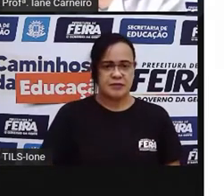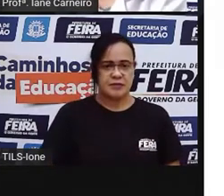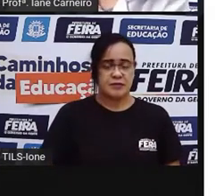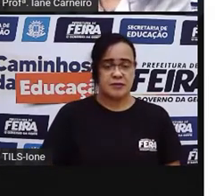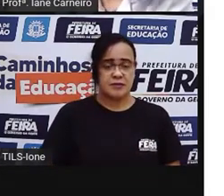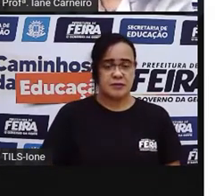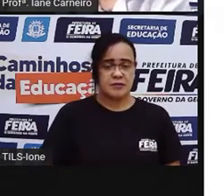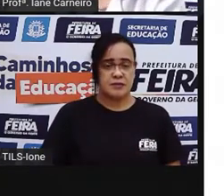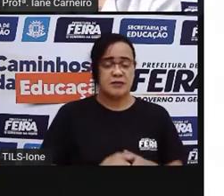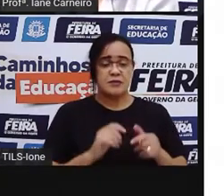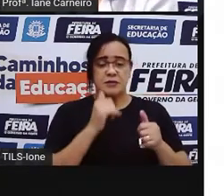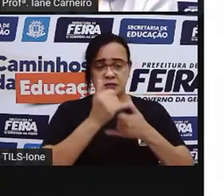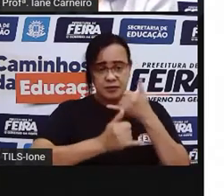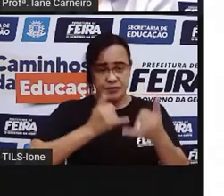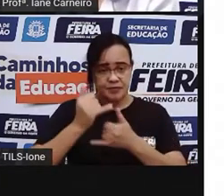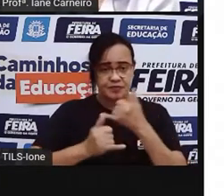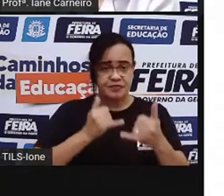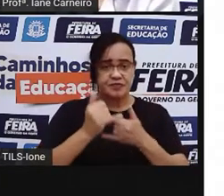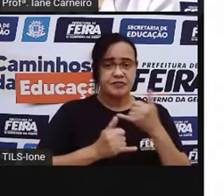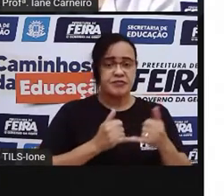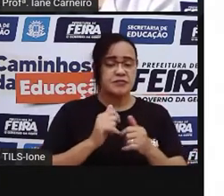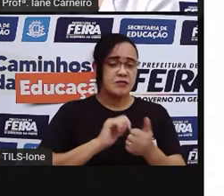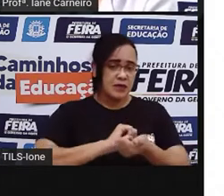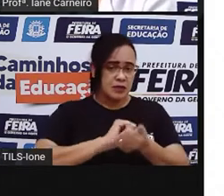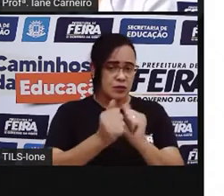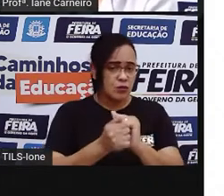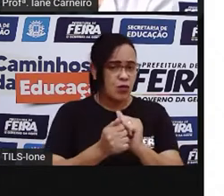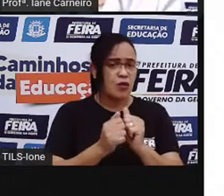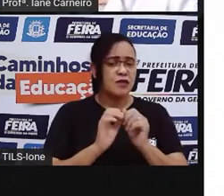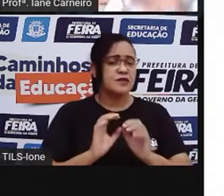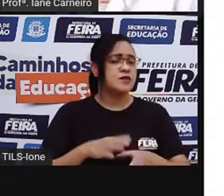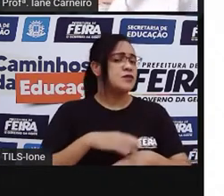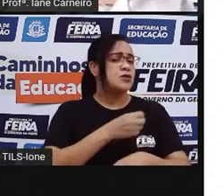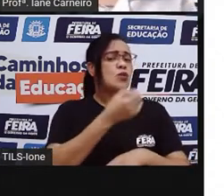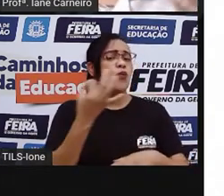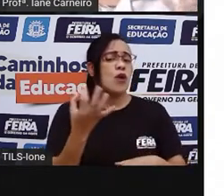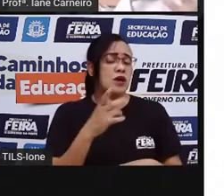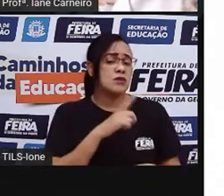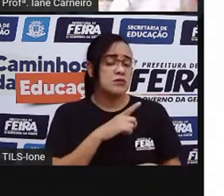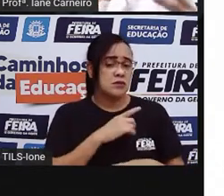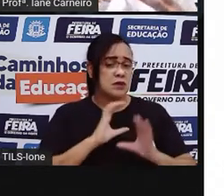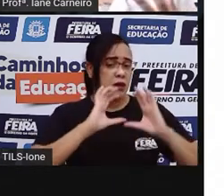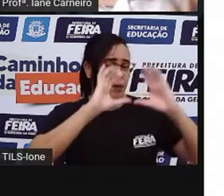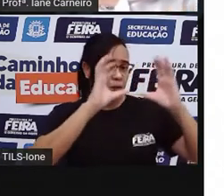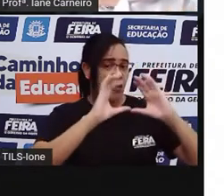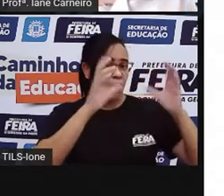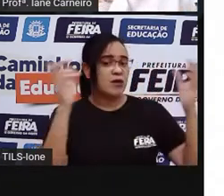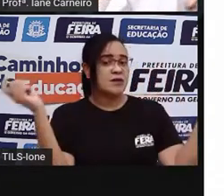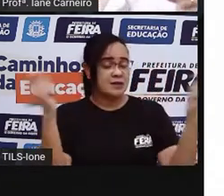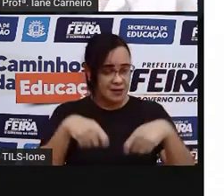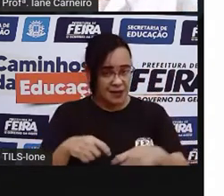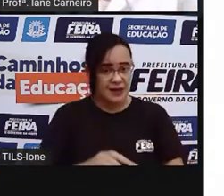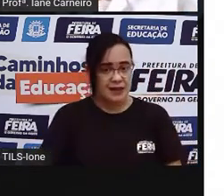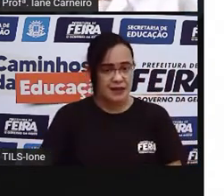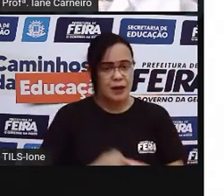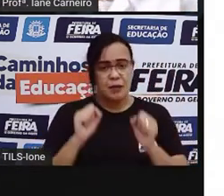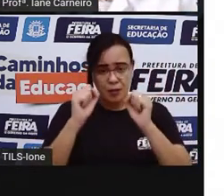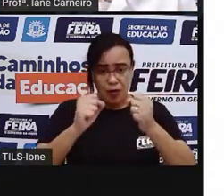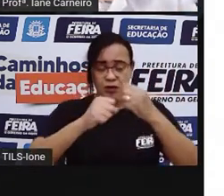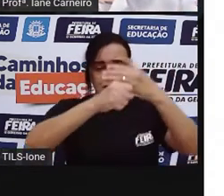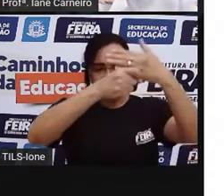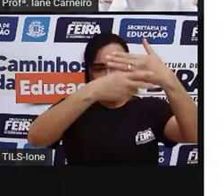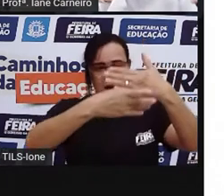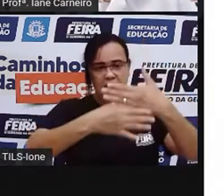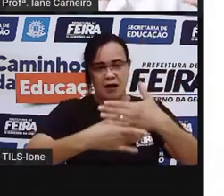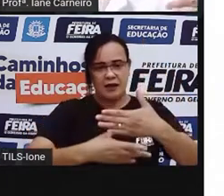podem ser jogados com a bola? Vamos pensar aqui juntos? Quais são os que vocês conhecem aí? Fala aqui nos comentários. Quais são os